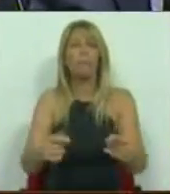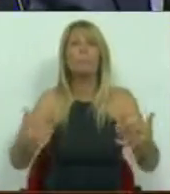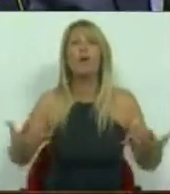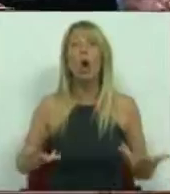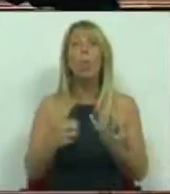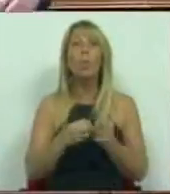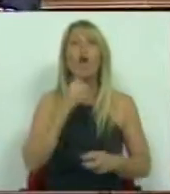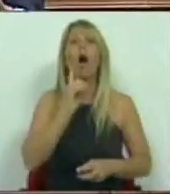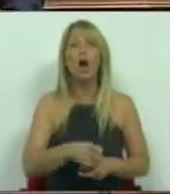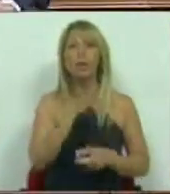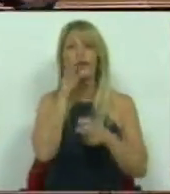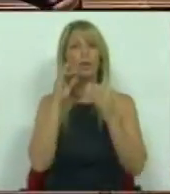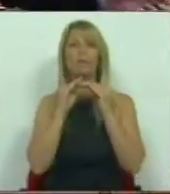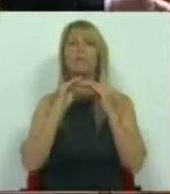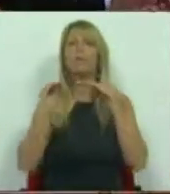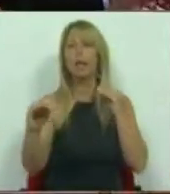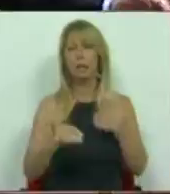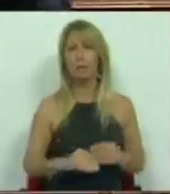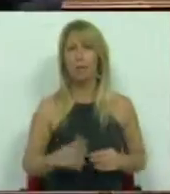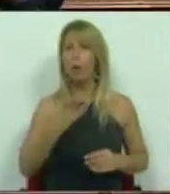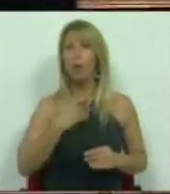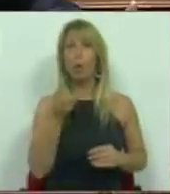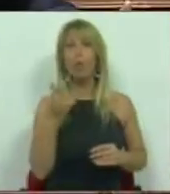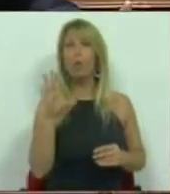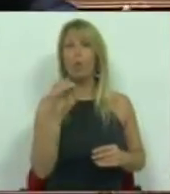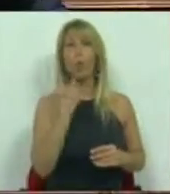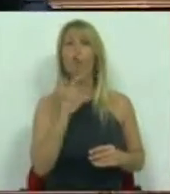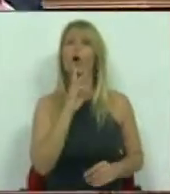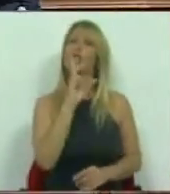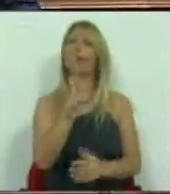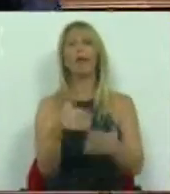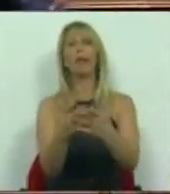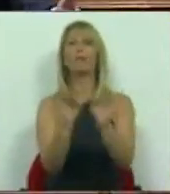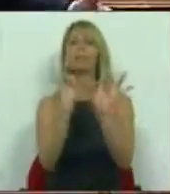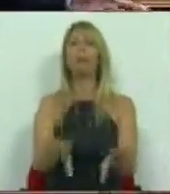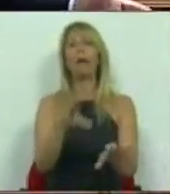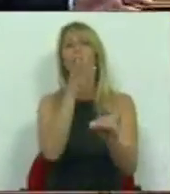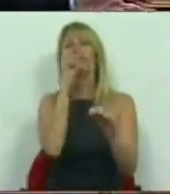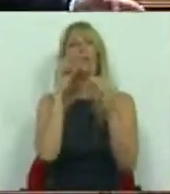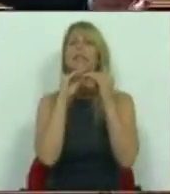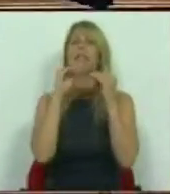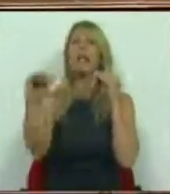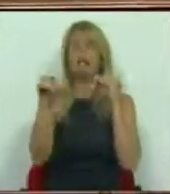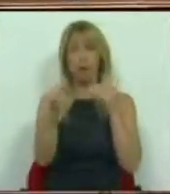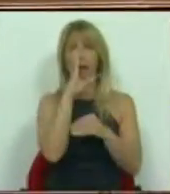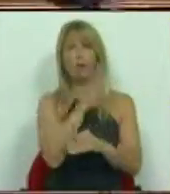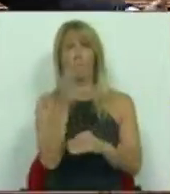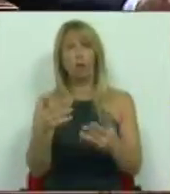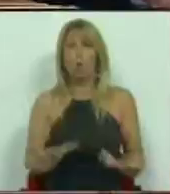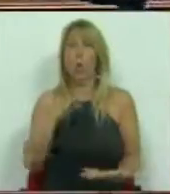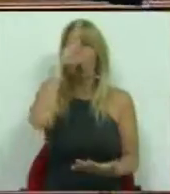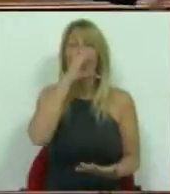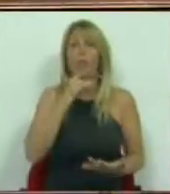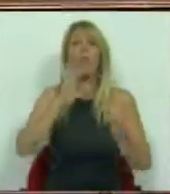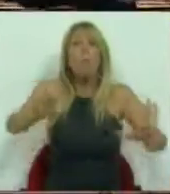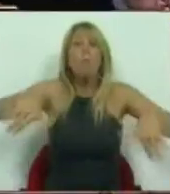silêncio. E o Douro não pode ter como resposta o silêncio. E isso é a prática do atual Governo. Poderia ter sido que